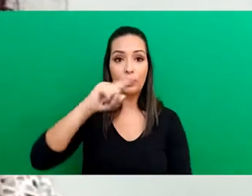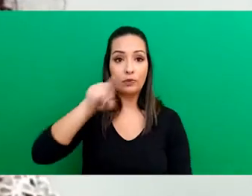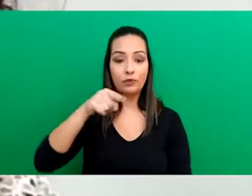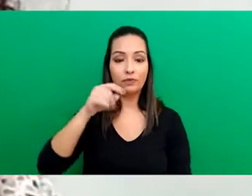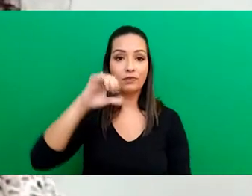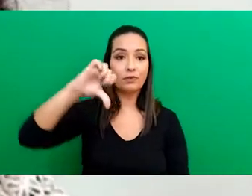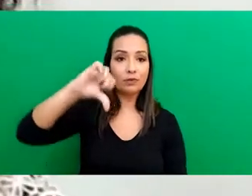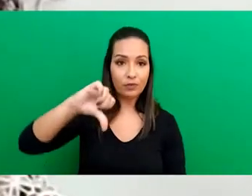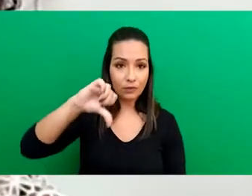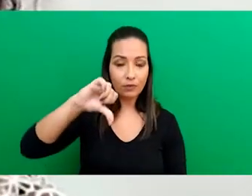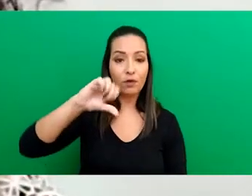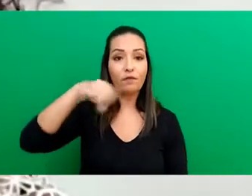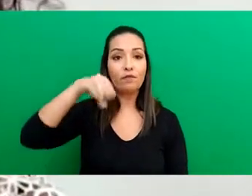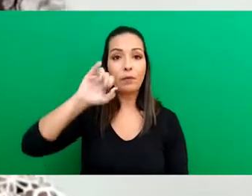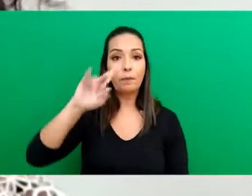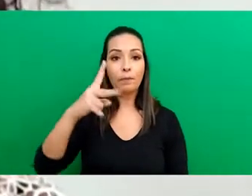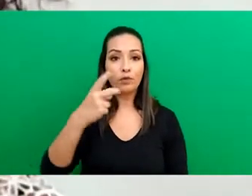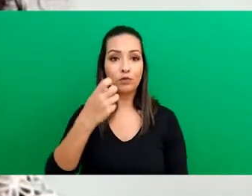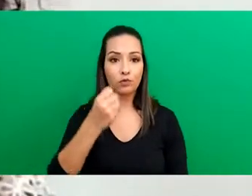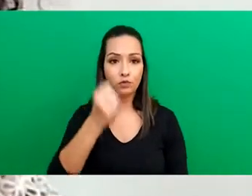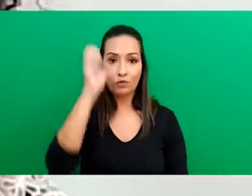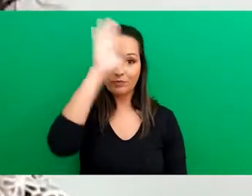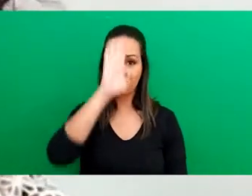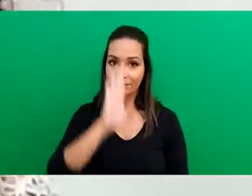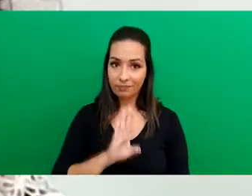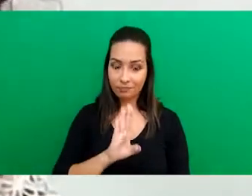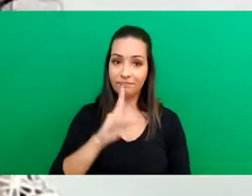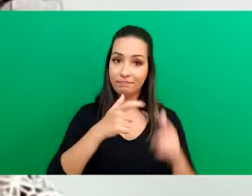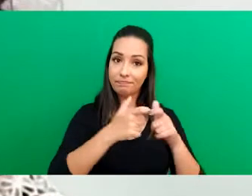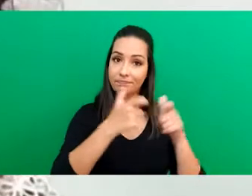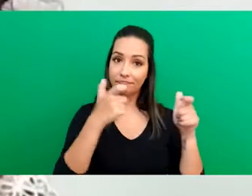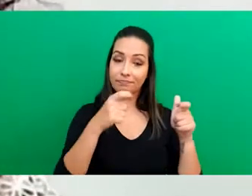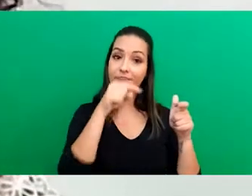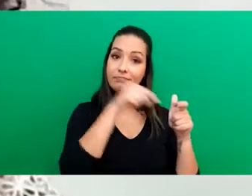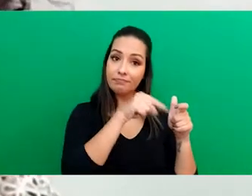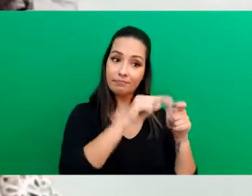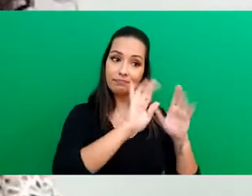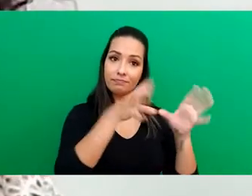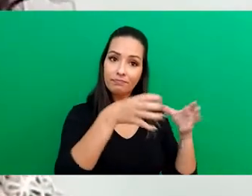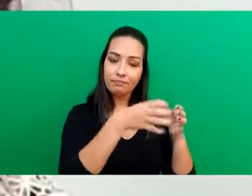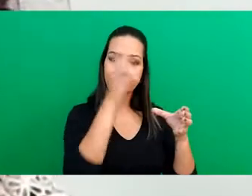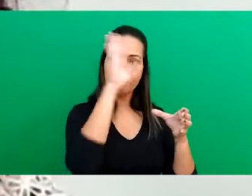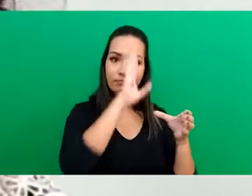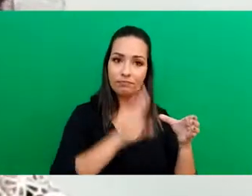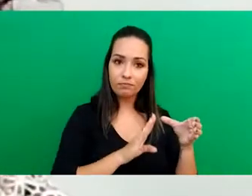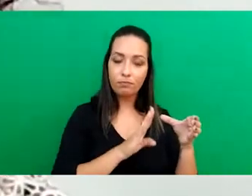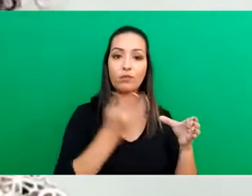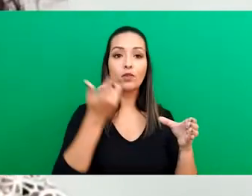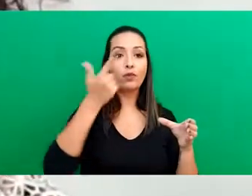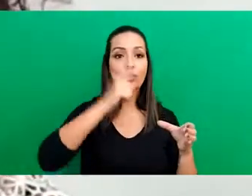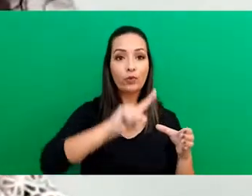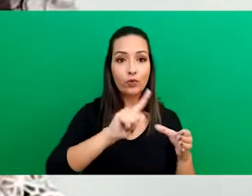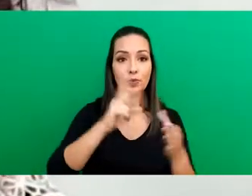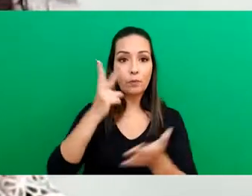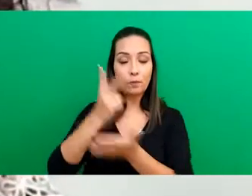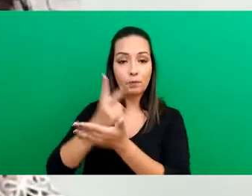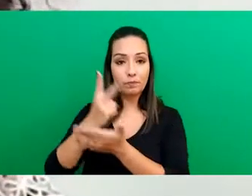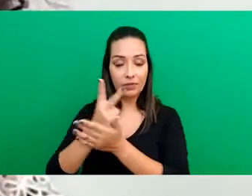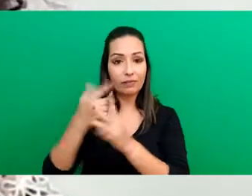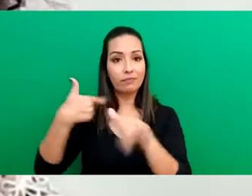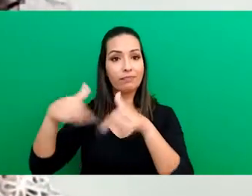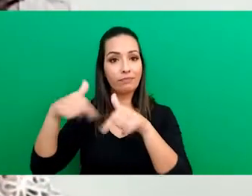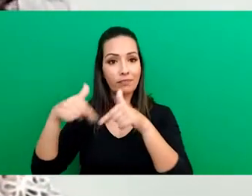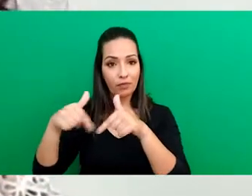,9 milhões de brasileiros. Sendo que, desses brasileiros, aqueles que conseguiram manter os seus